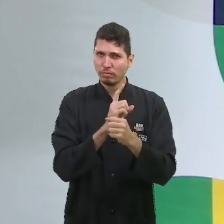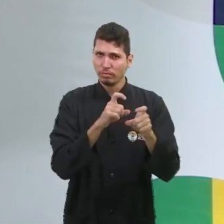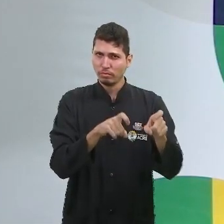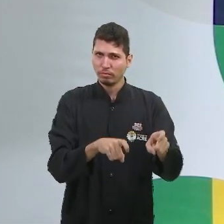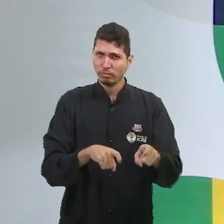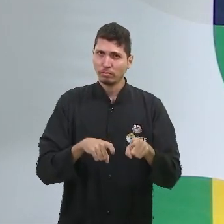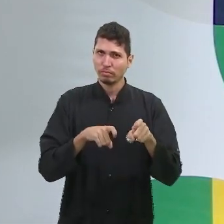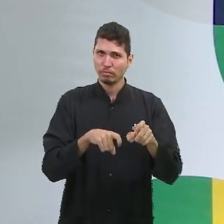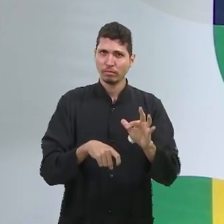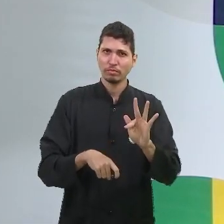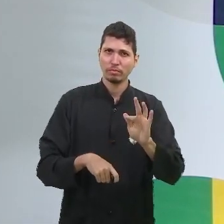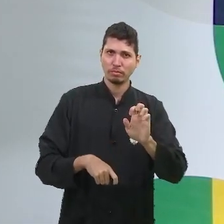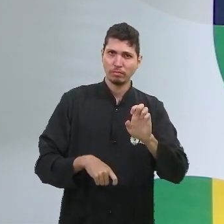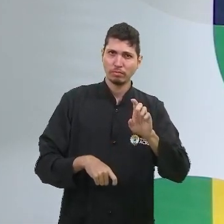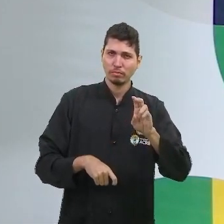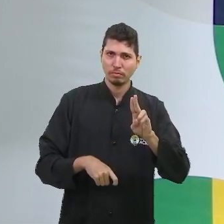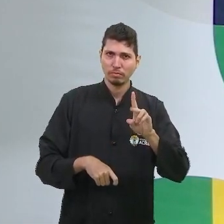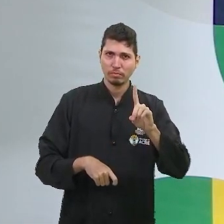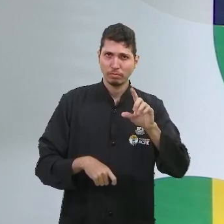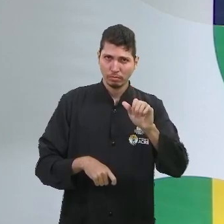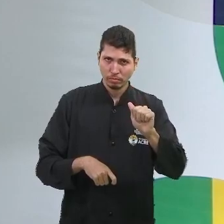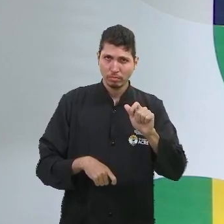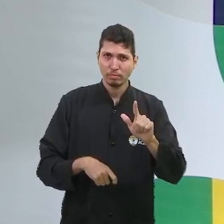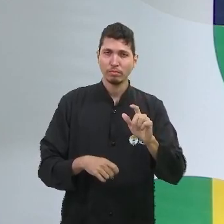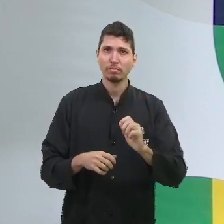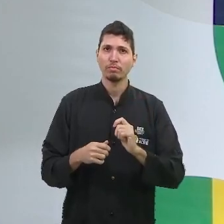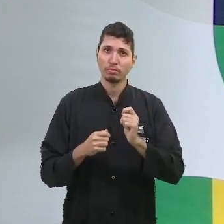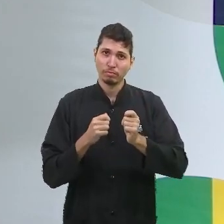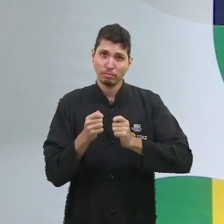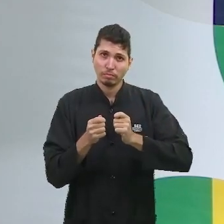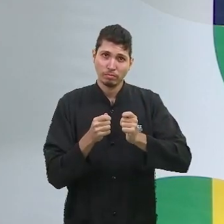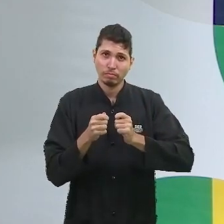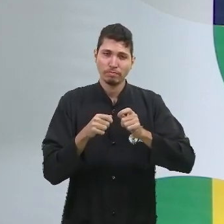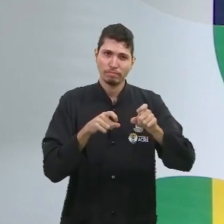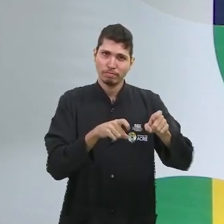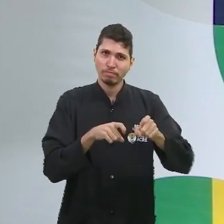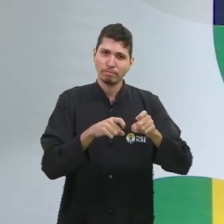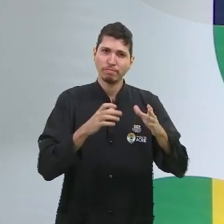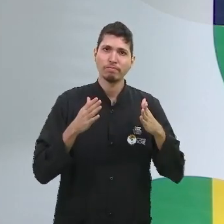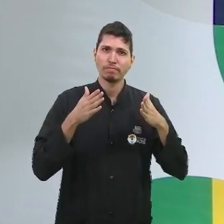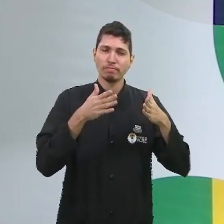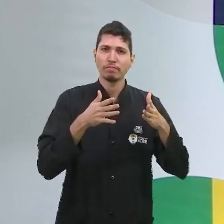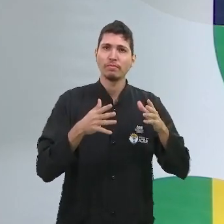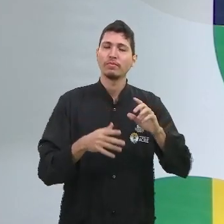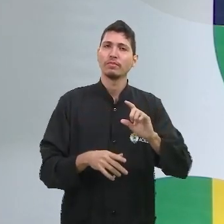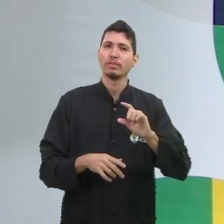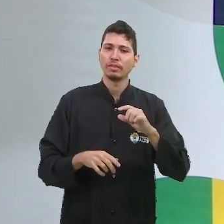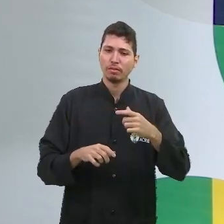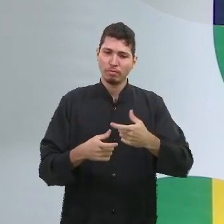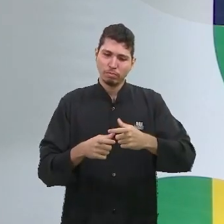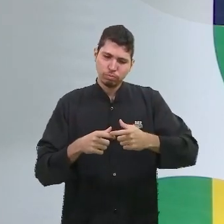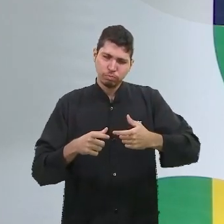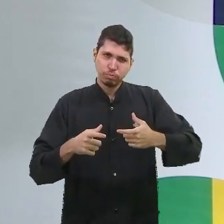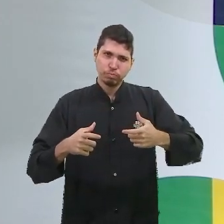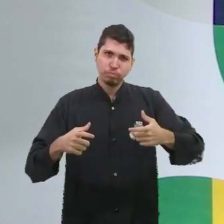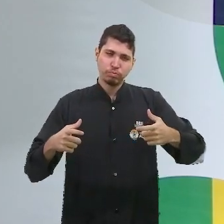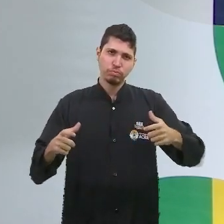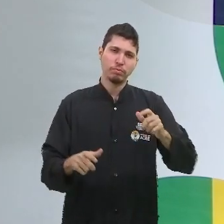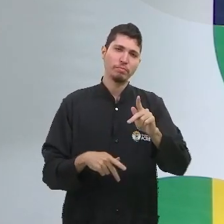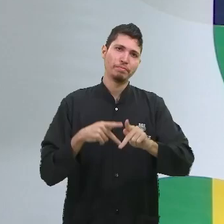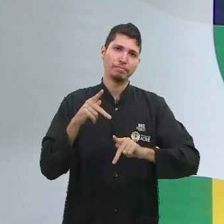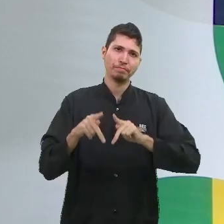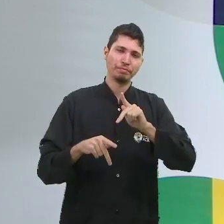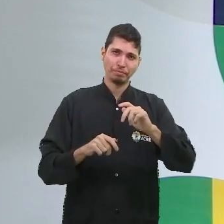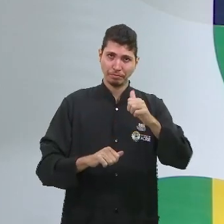acabei de mencionar, nós tínhamos uma economia eminentemente agrária, a população começou a crescer, as primeiras indústrias, elas